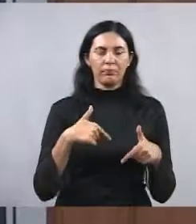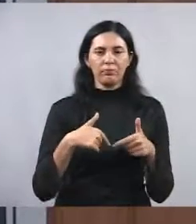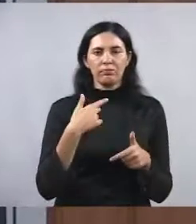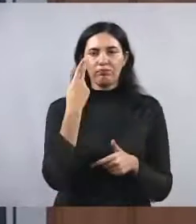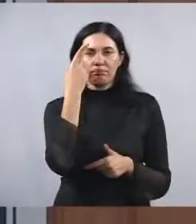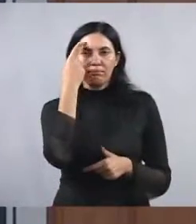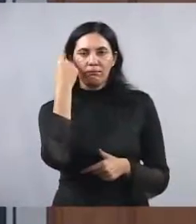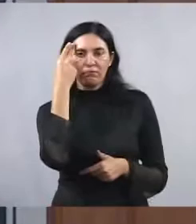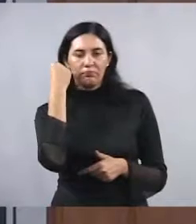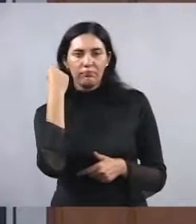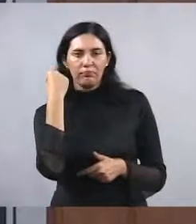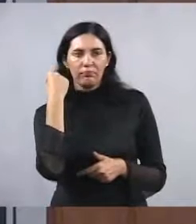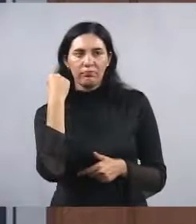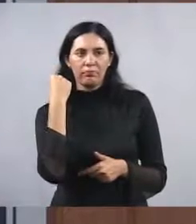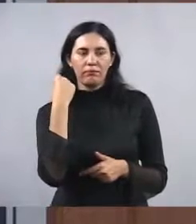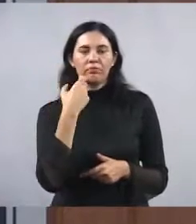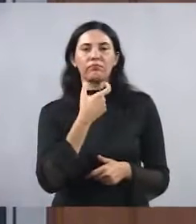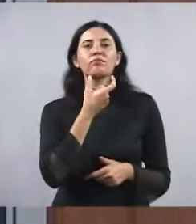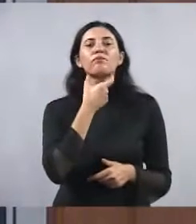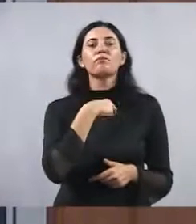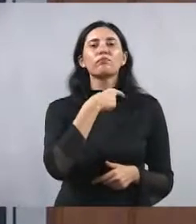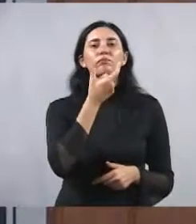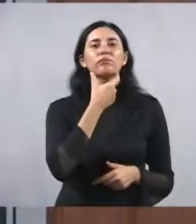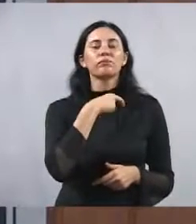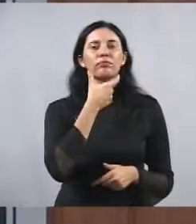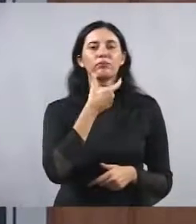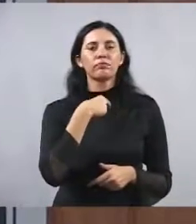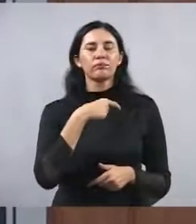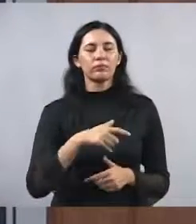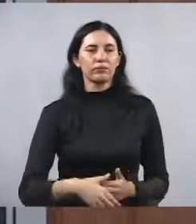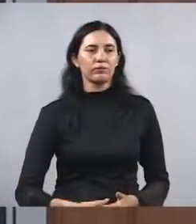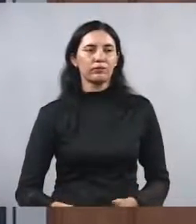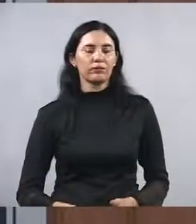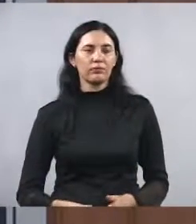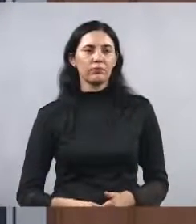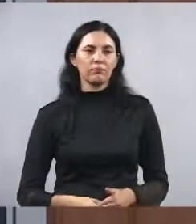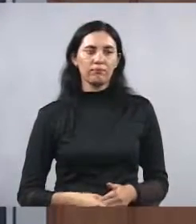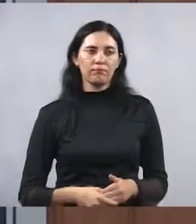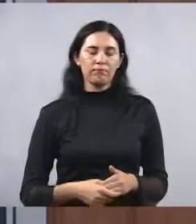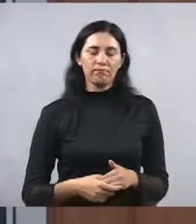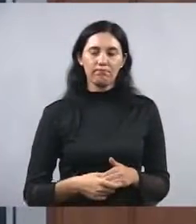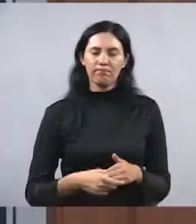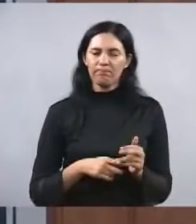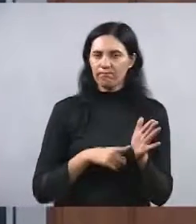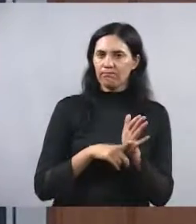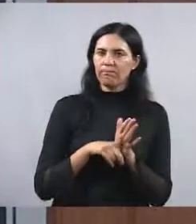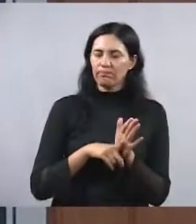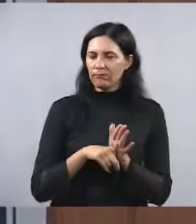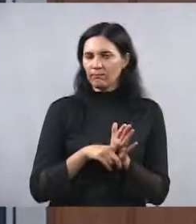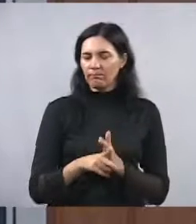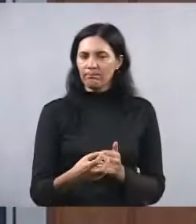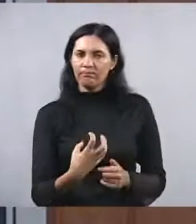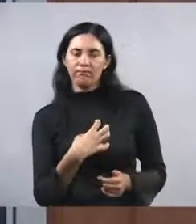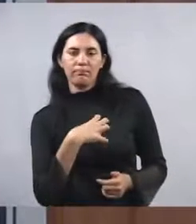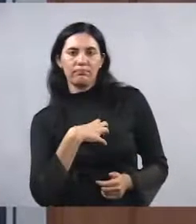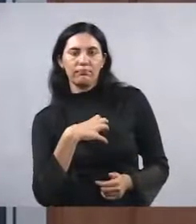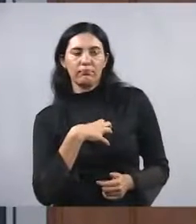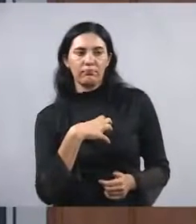naturalmente de uma fonoaudióloga que questiona, questiona de maneira